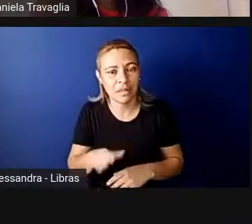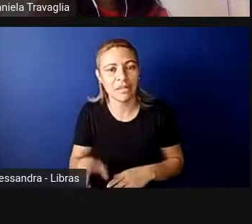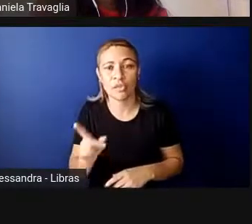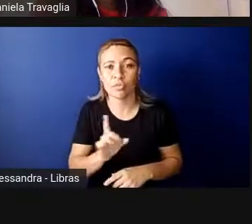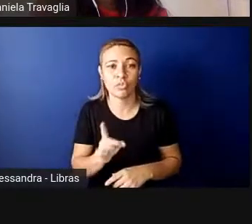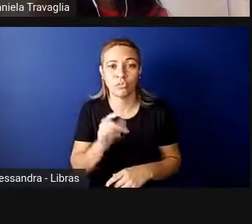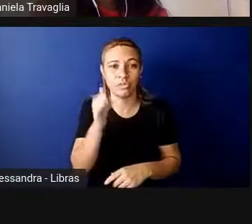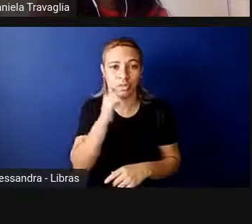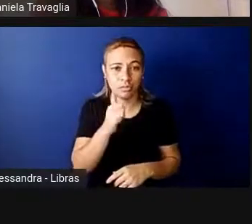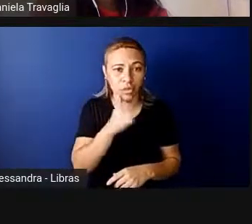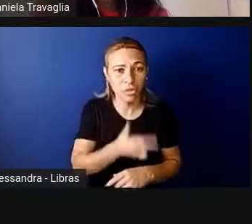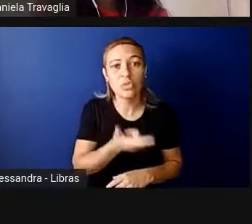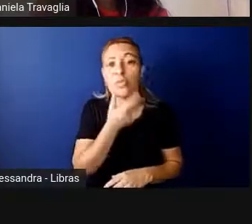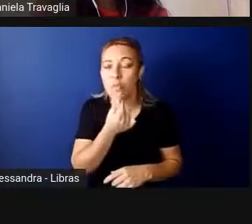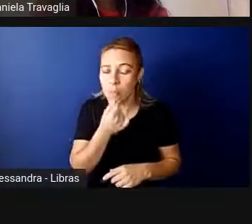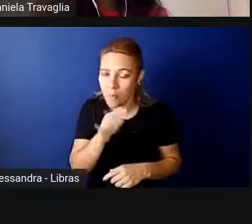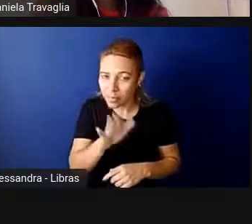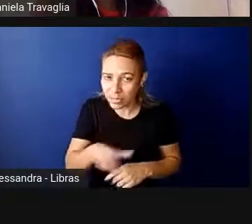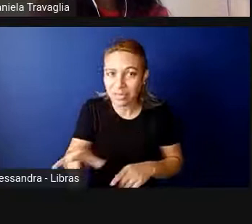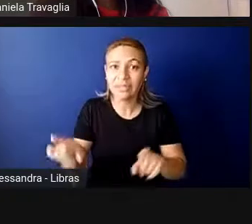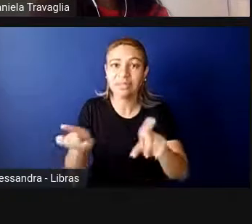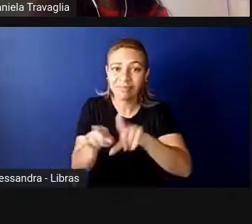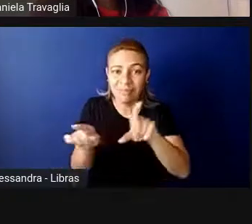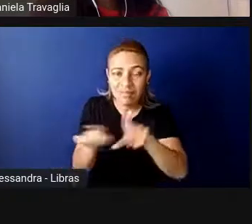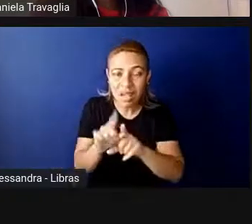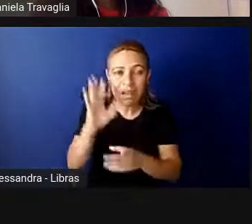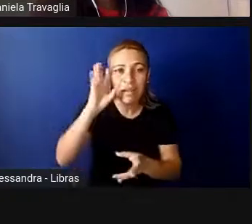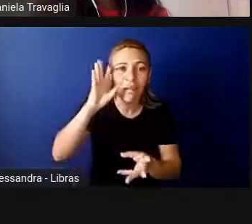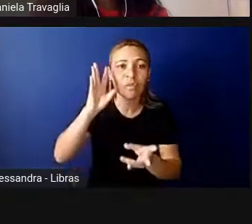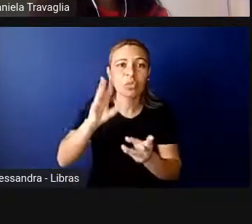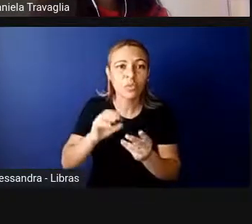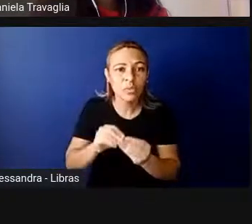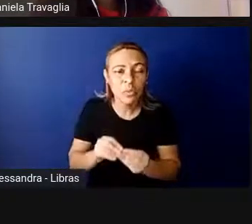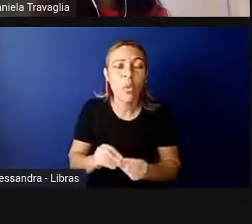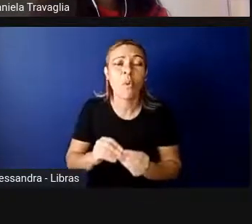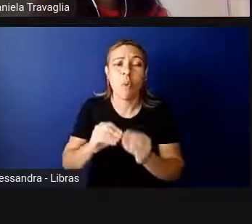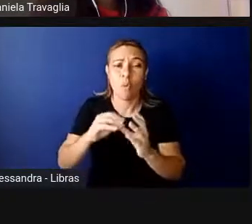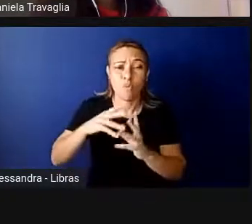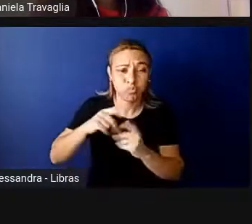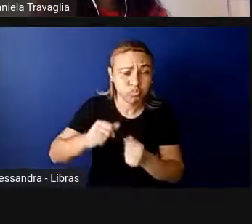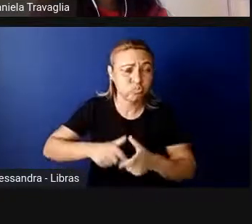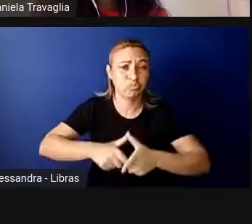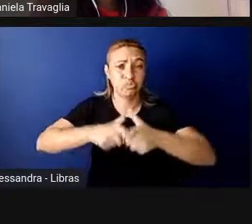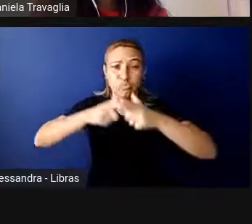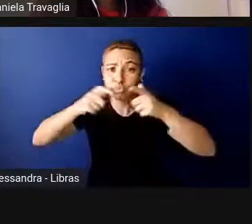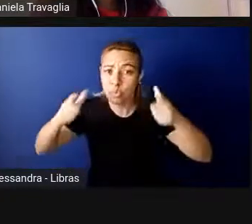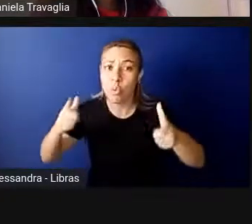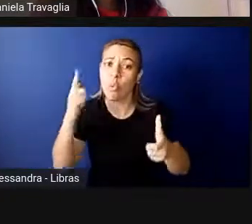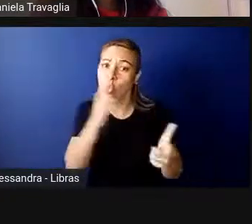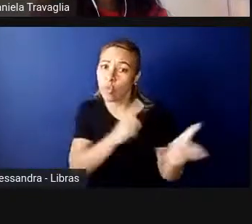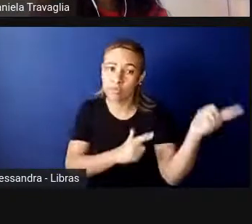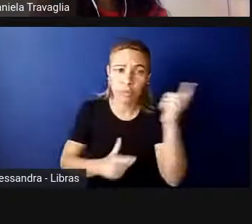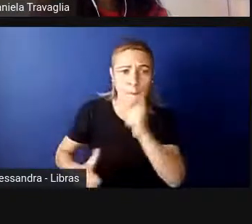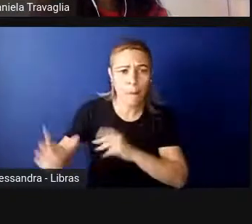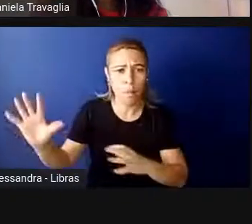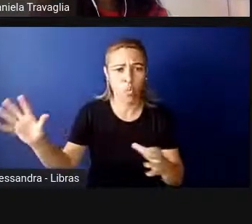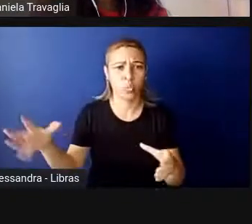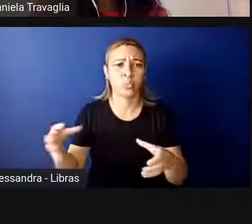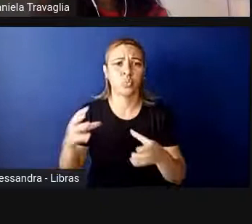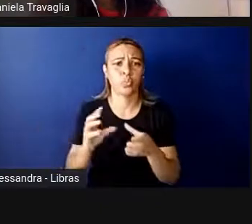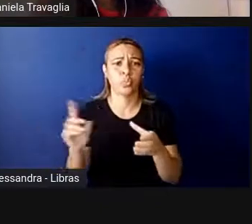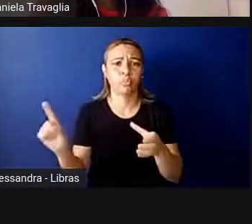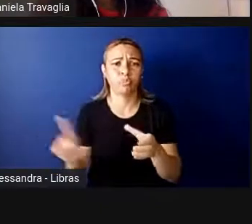meninos, compreendam que o mundo é vasto e cabe todos e todas, nós não admitimos a